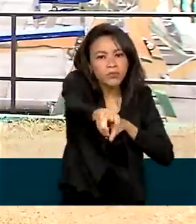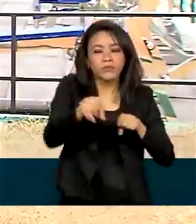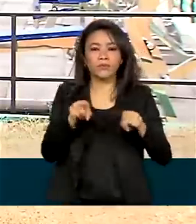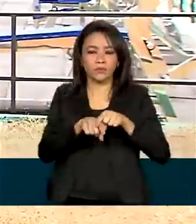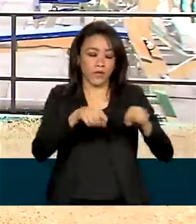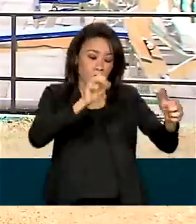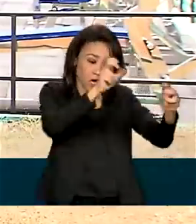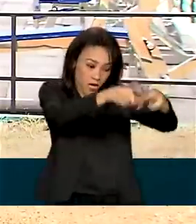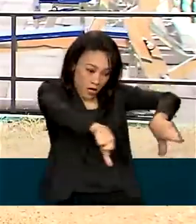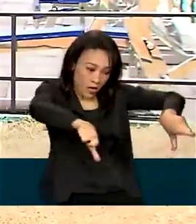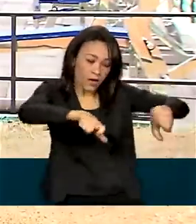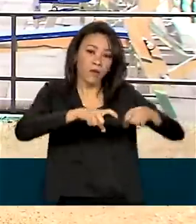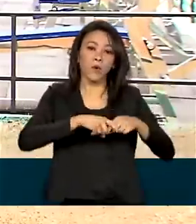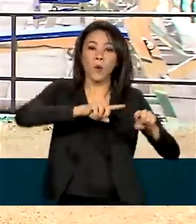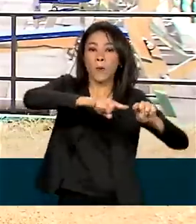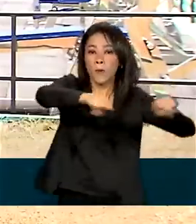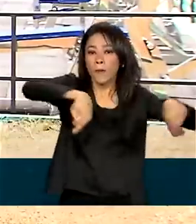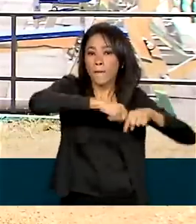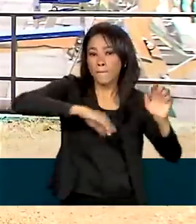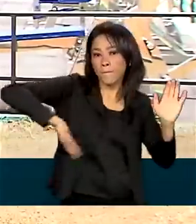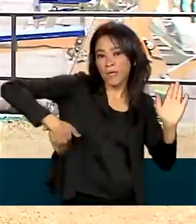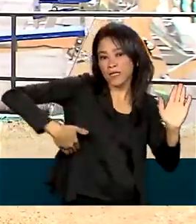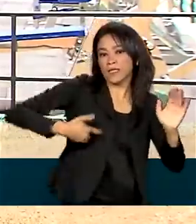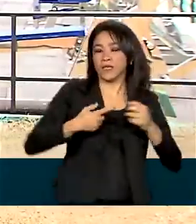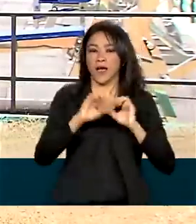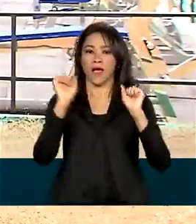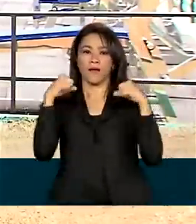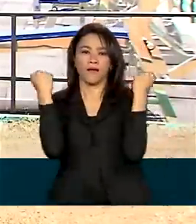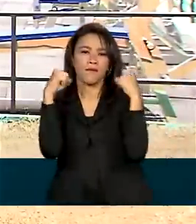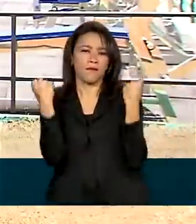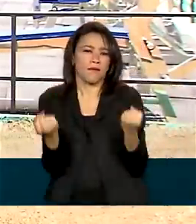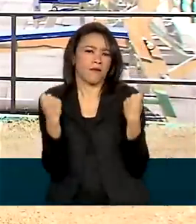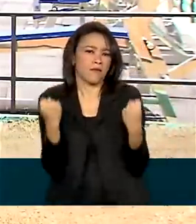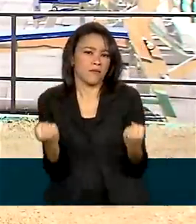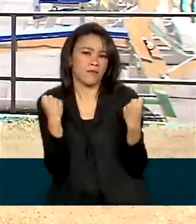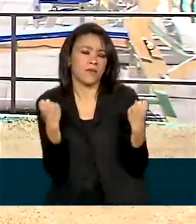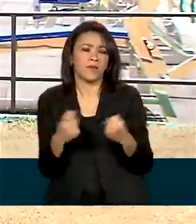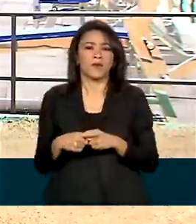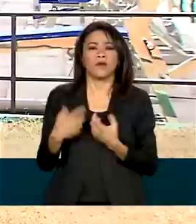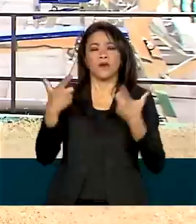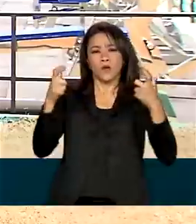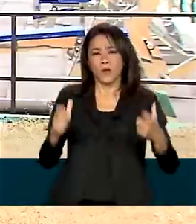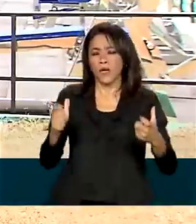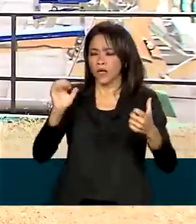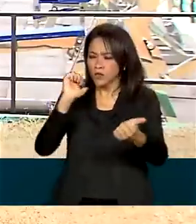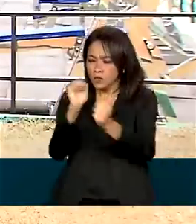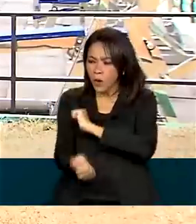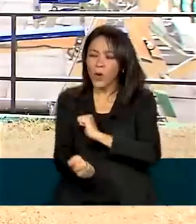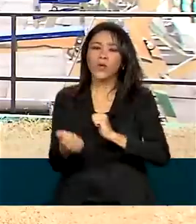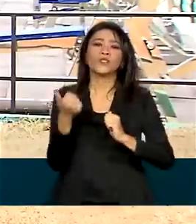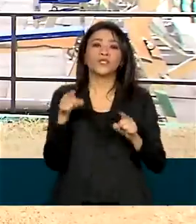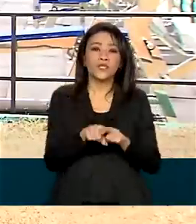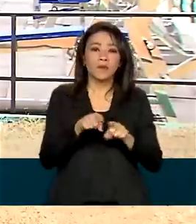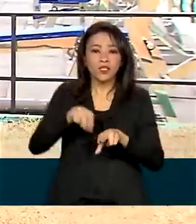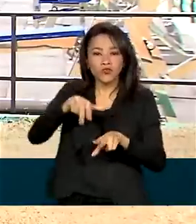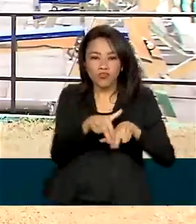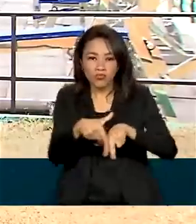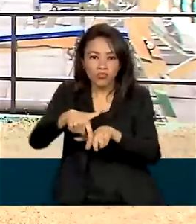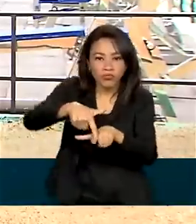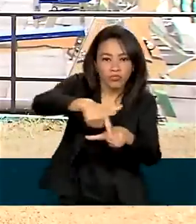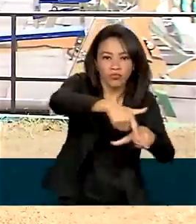campos de futebol, piscinas, academias ao ar livre, espaços poliesportivos e pistas de skate.